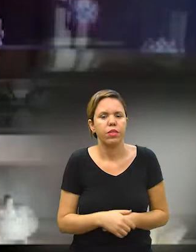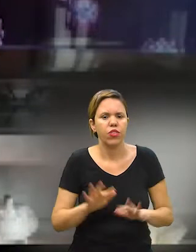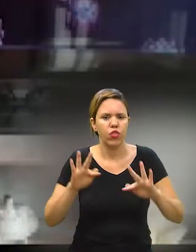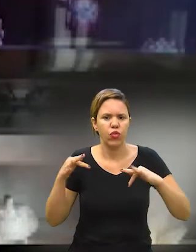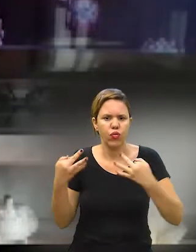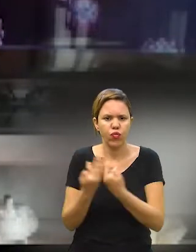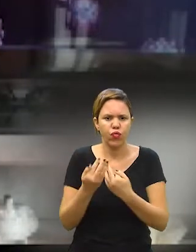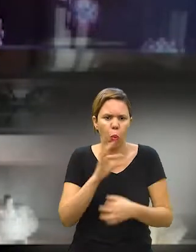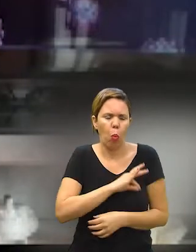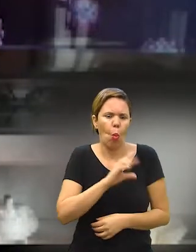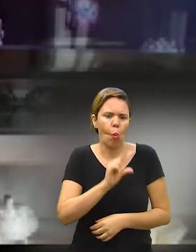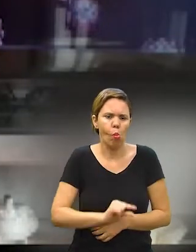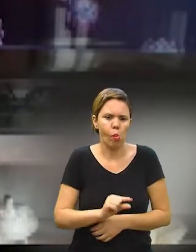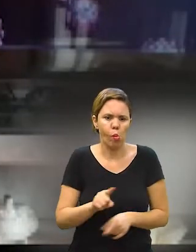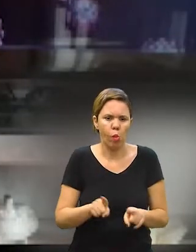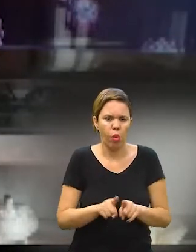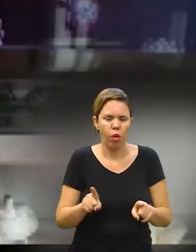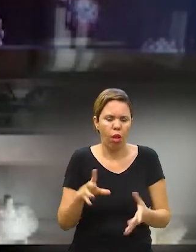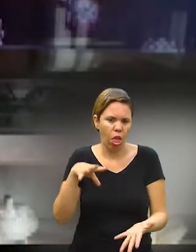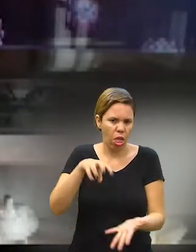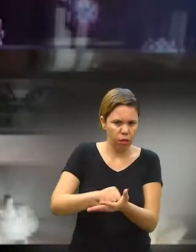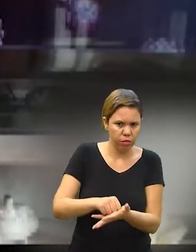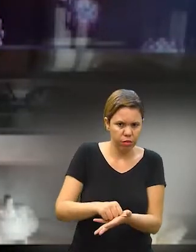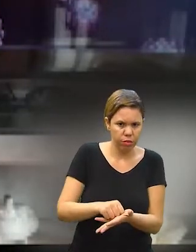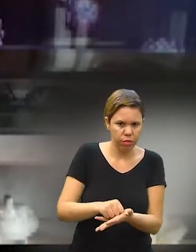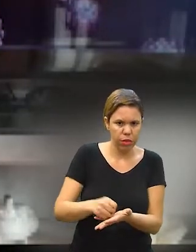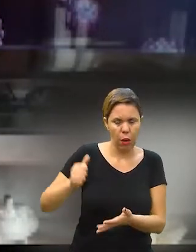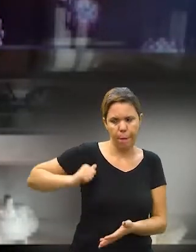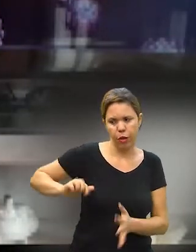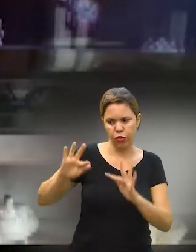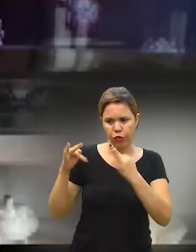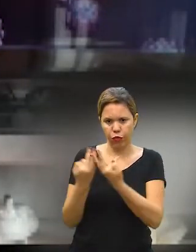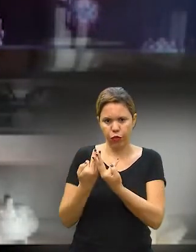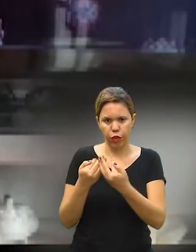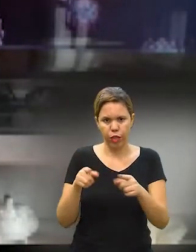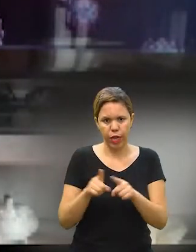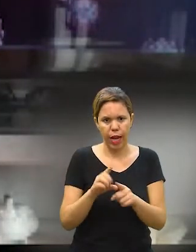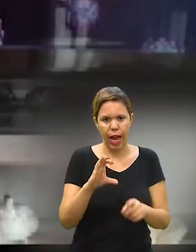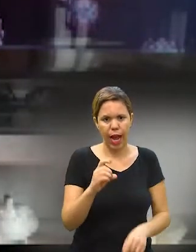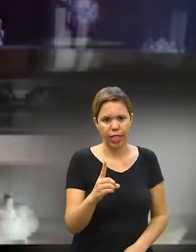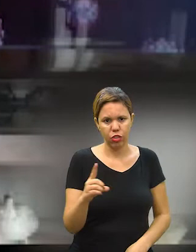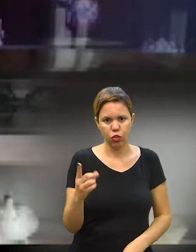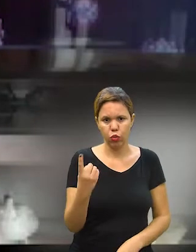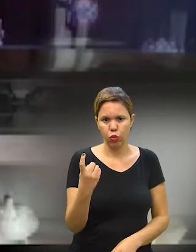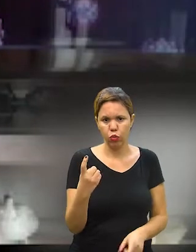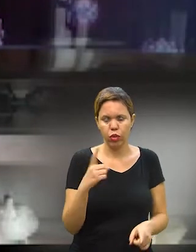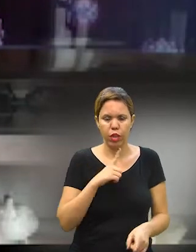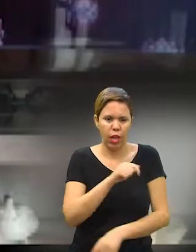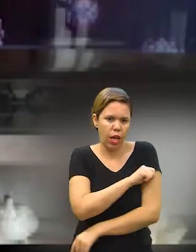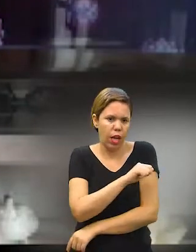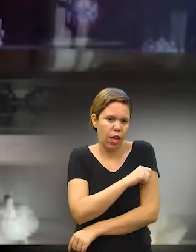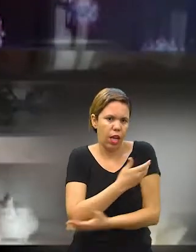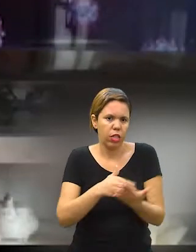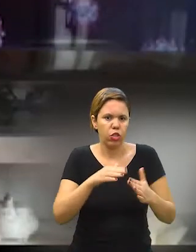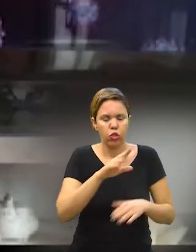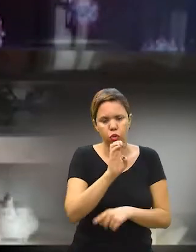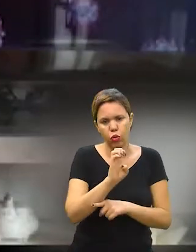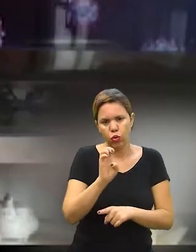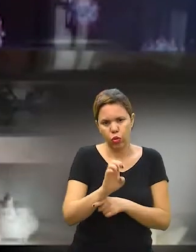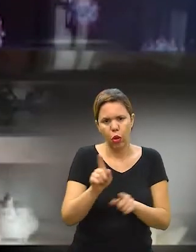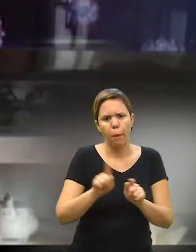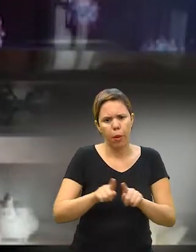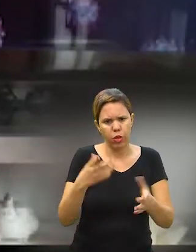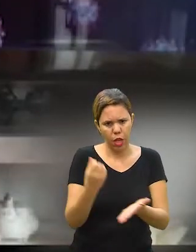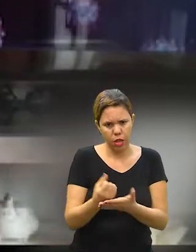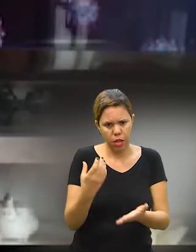Famílias de baixa renda que sejam cadastradas no Bolsa Família e Cade Único, que tenham estudantes nas escolas estaduais,